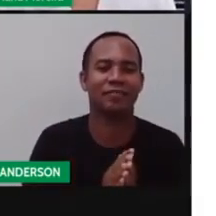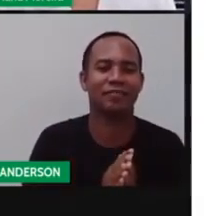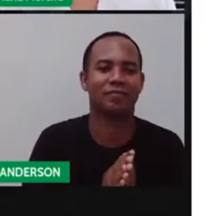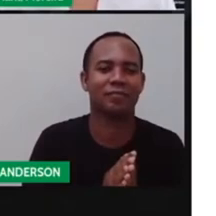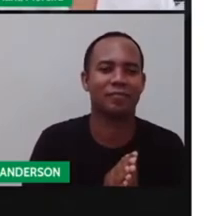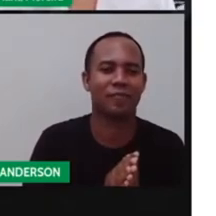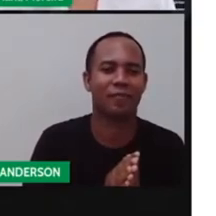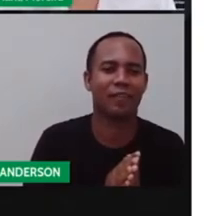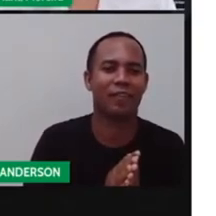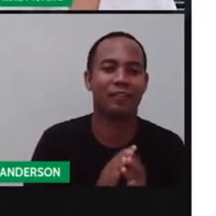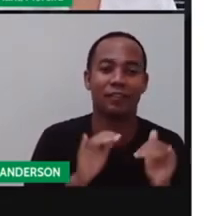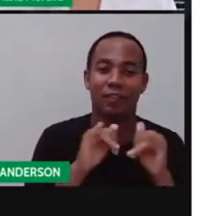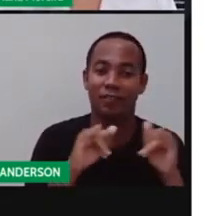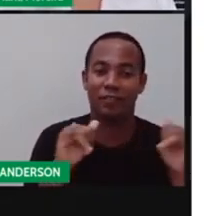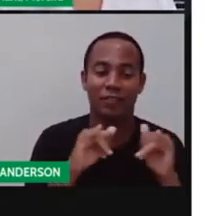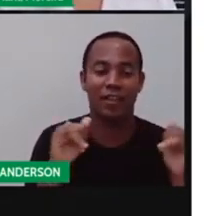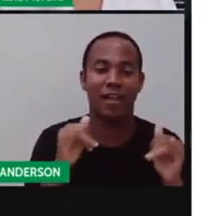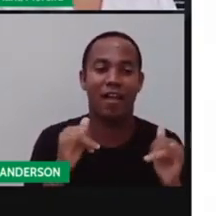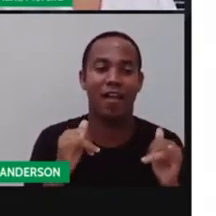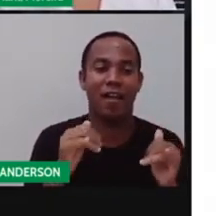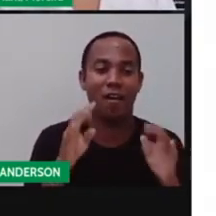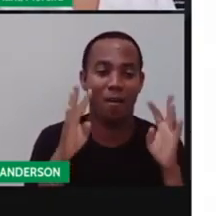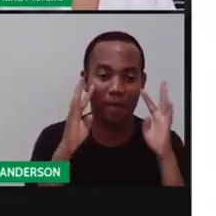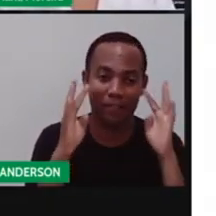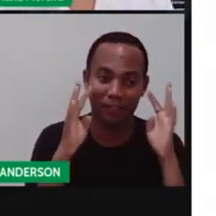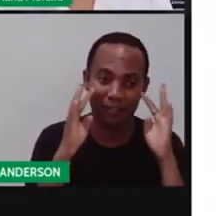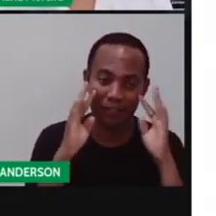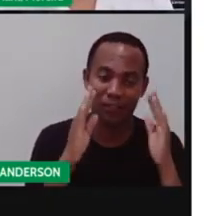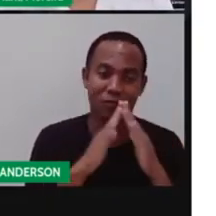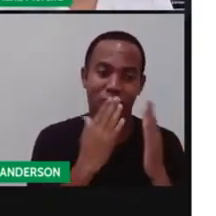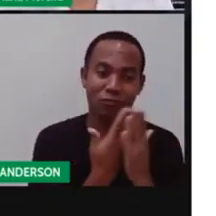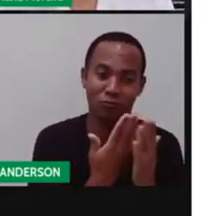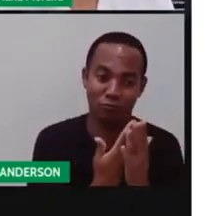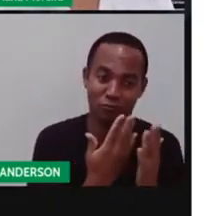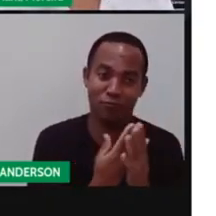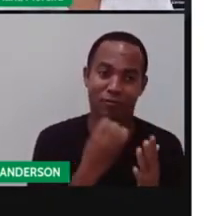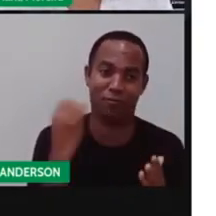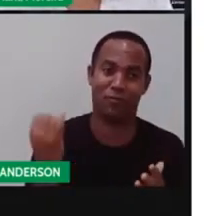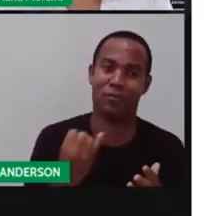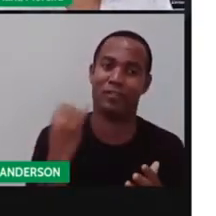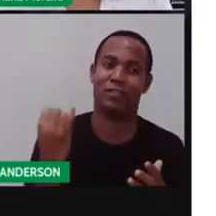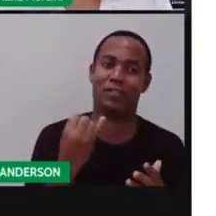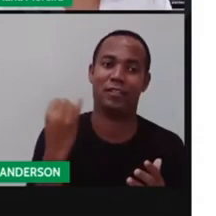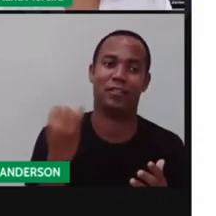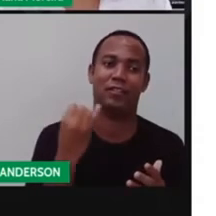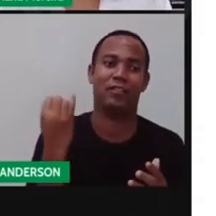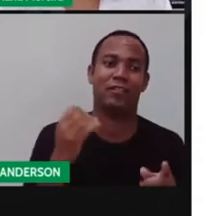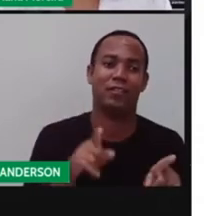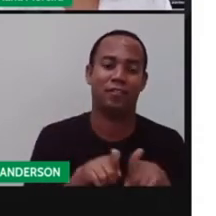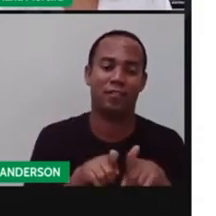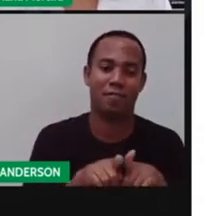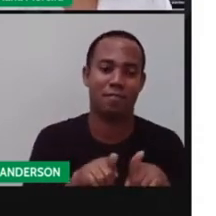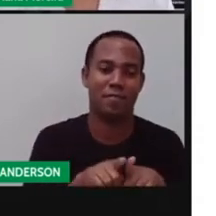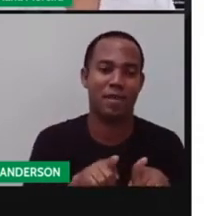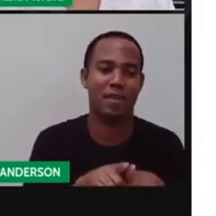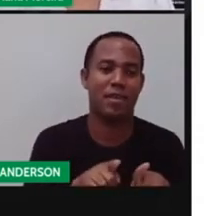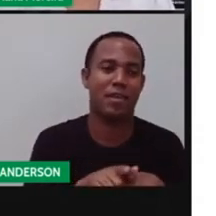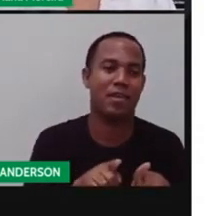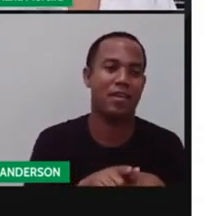Abate Minis e dizer que vocês precisam prestar mais atenção na aula, Anderson. Tem uma outra aqui, Pandix, né?